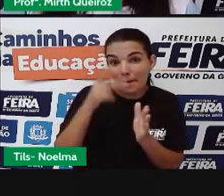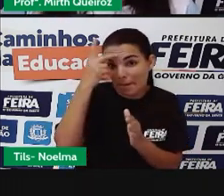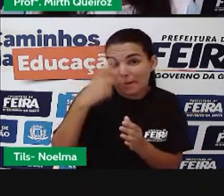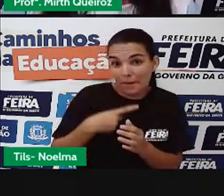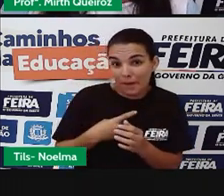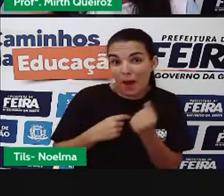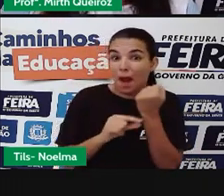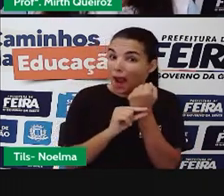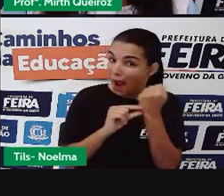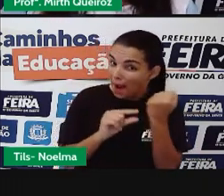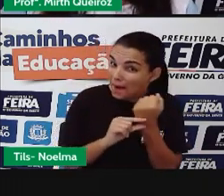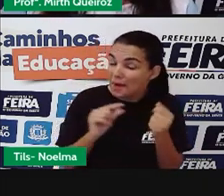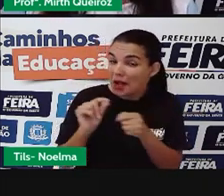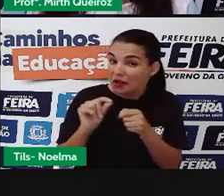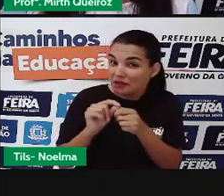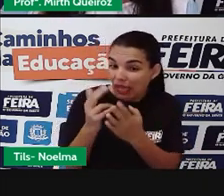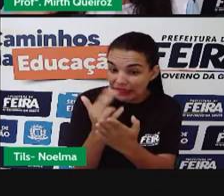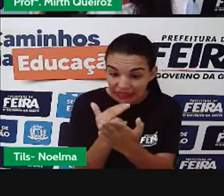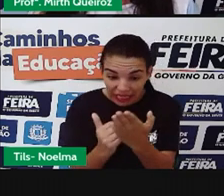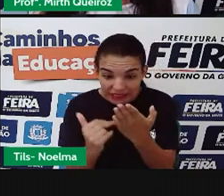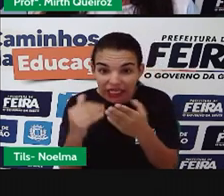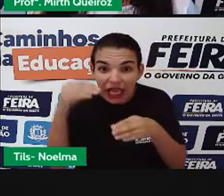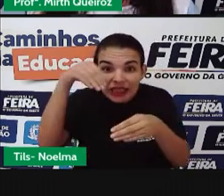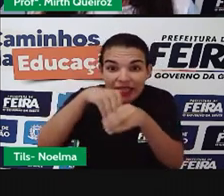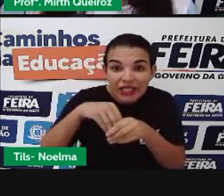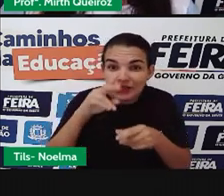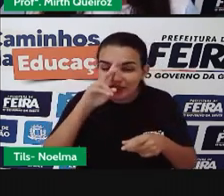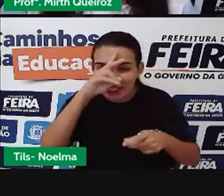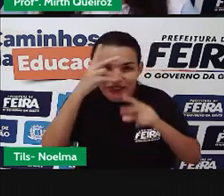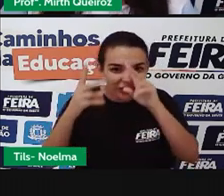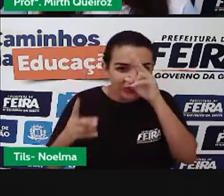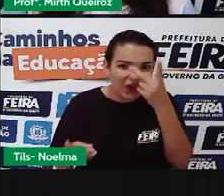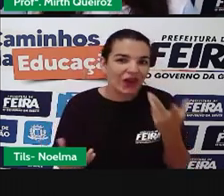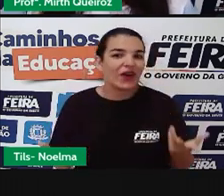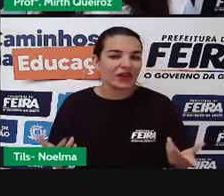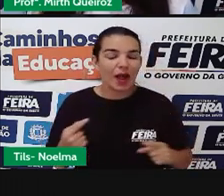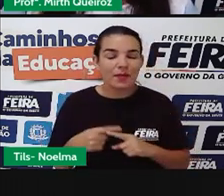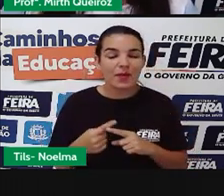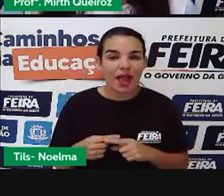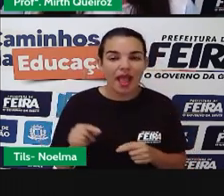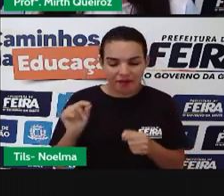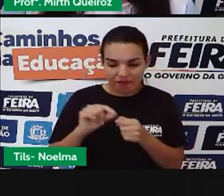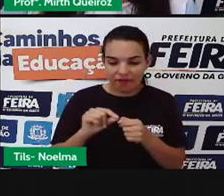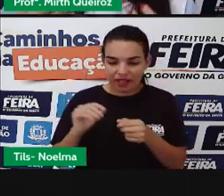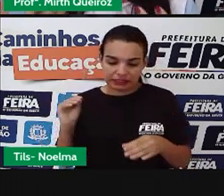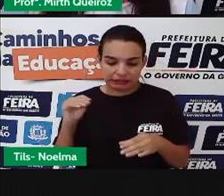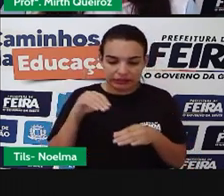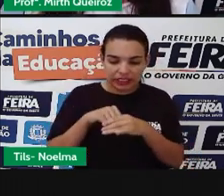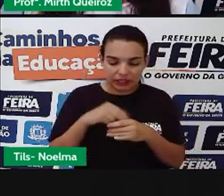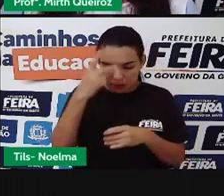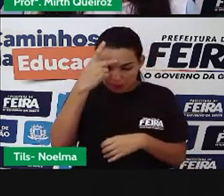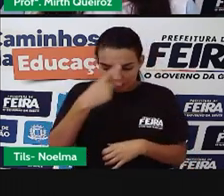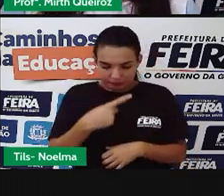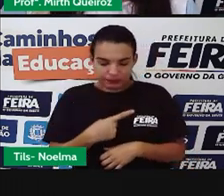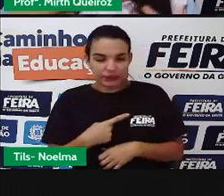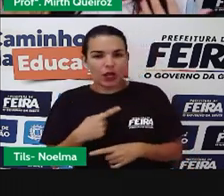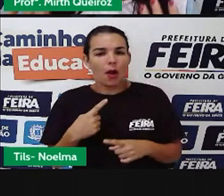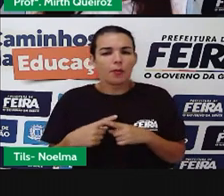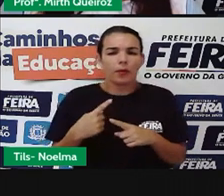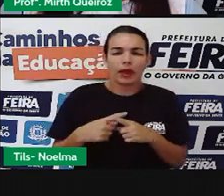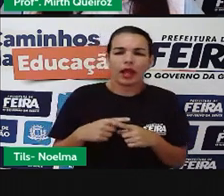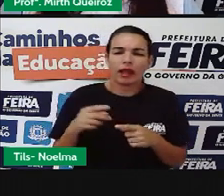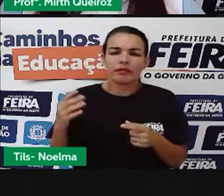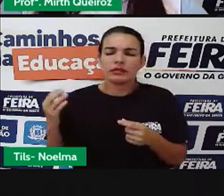autor. E o autor, ele, de certa forma, faz parte da história. Porque ele traz alguns